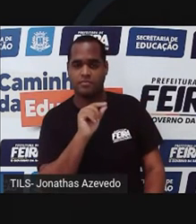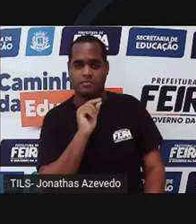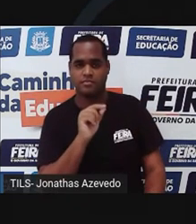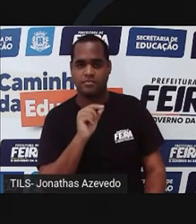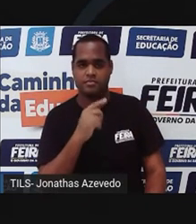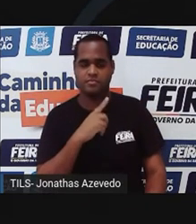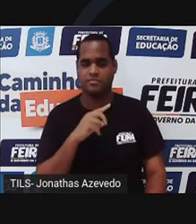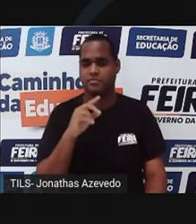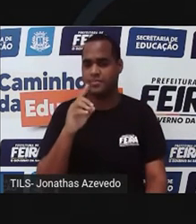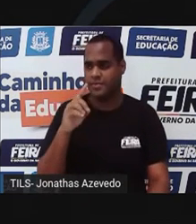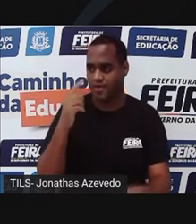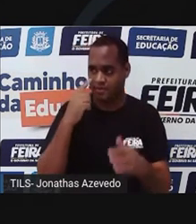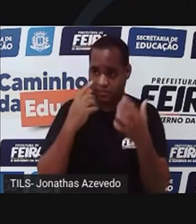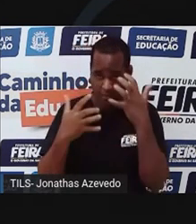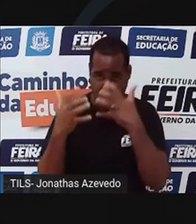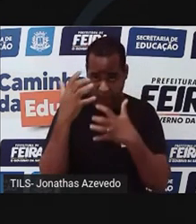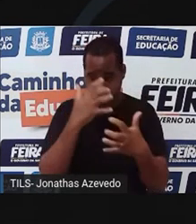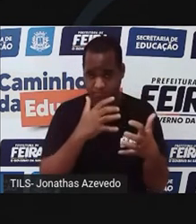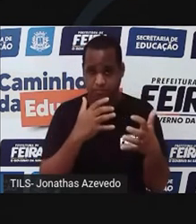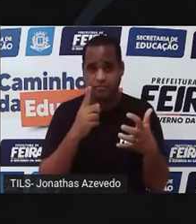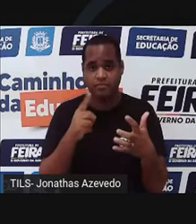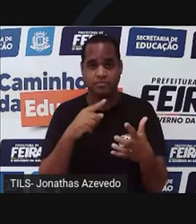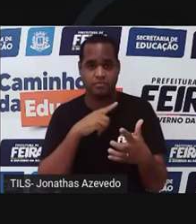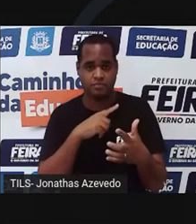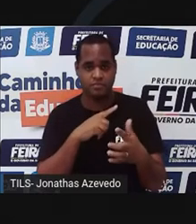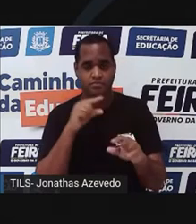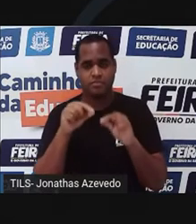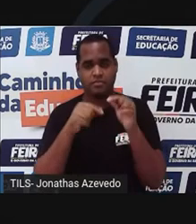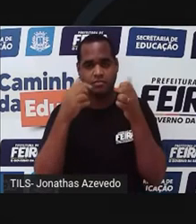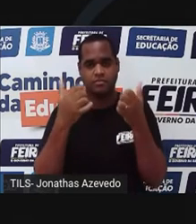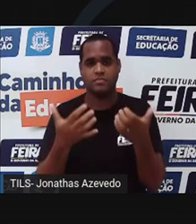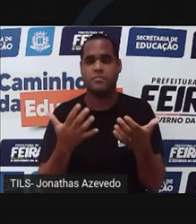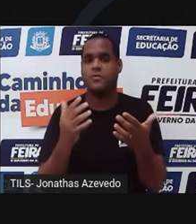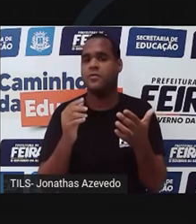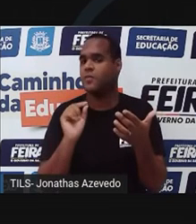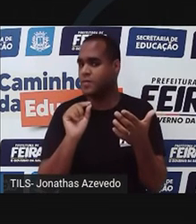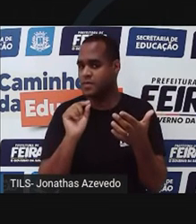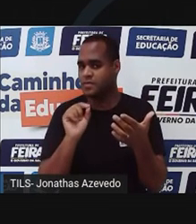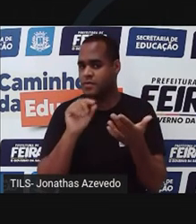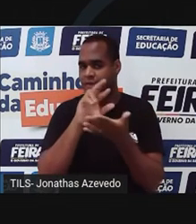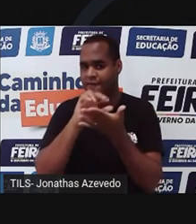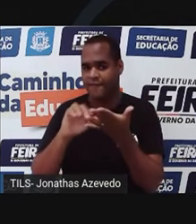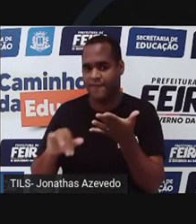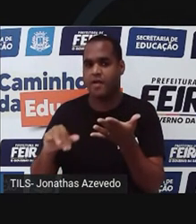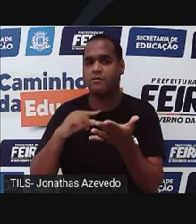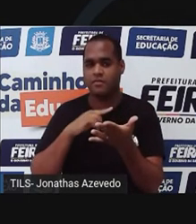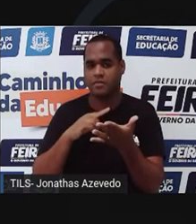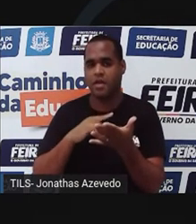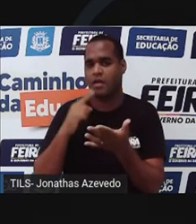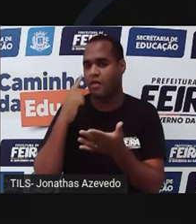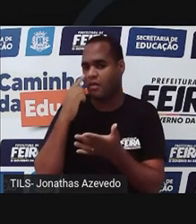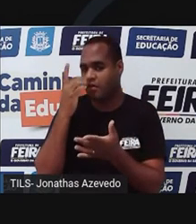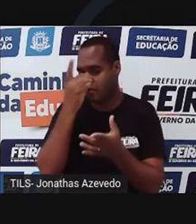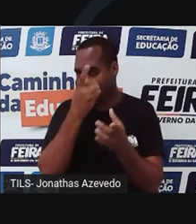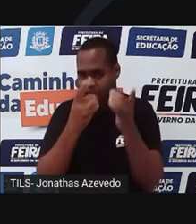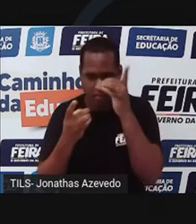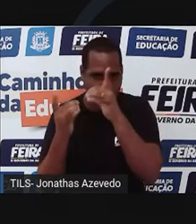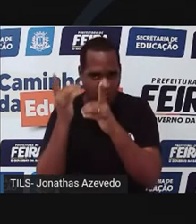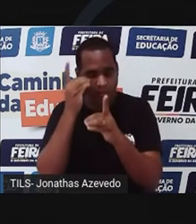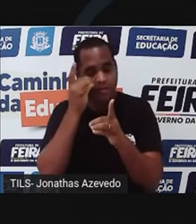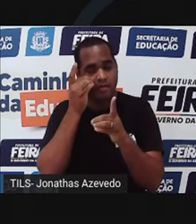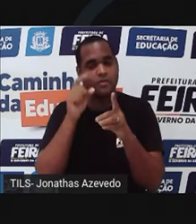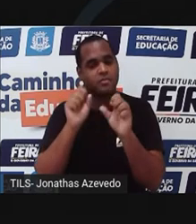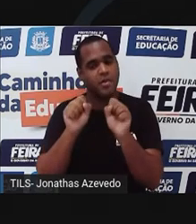daltonismo, você tem os vários tipos de daltonismo de acordo com